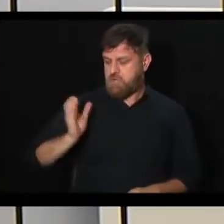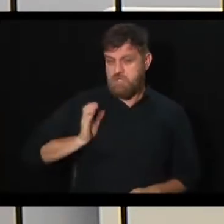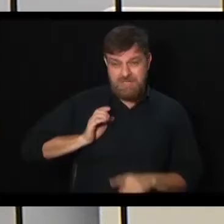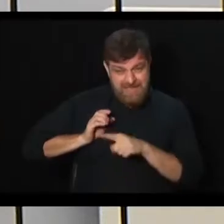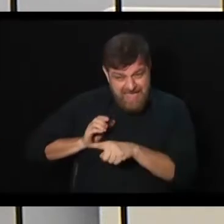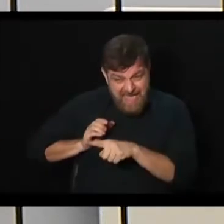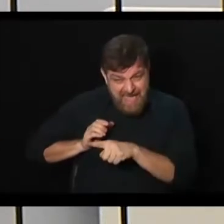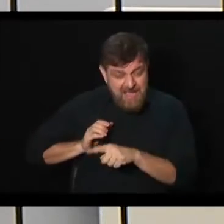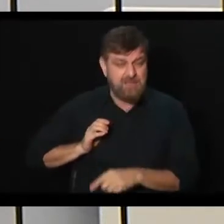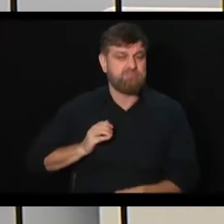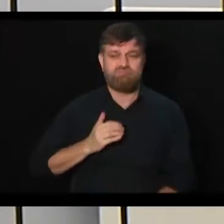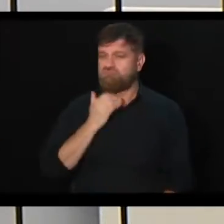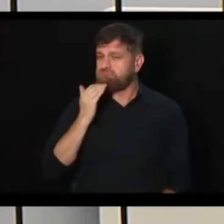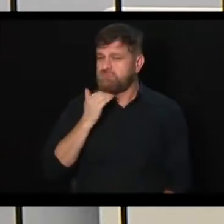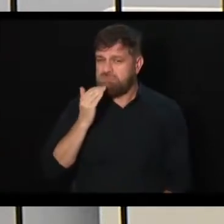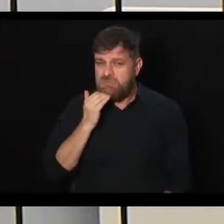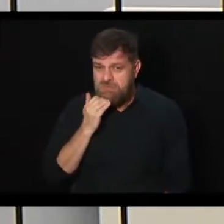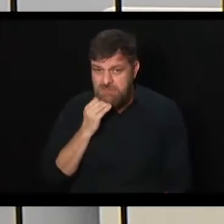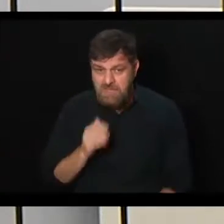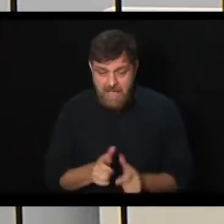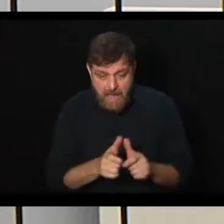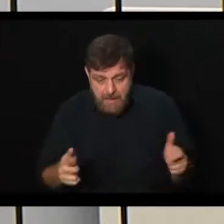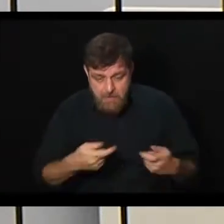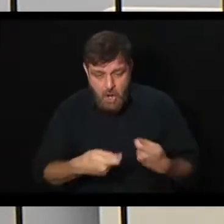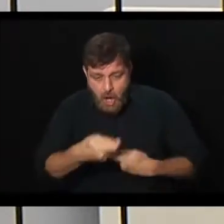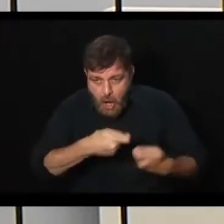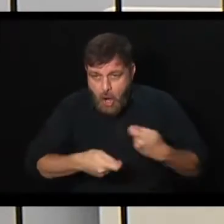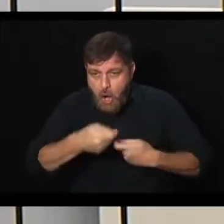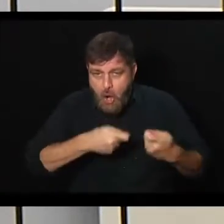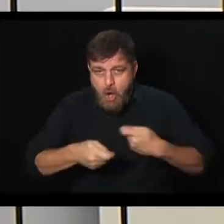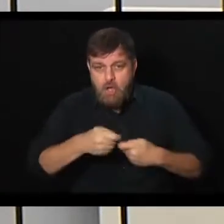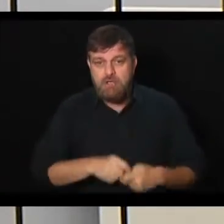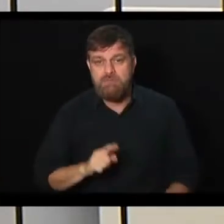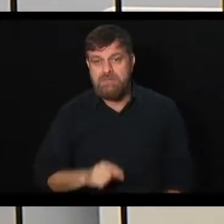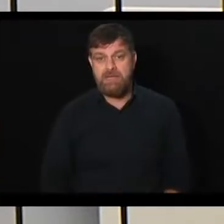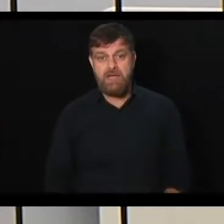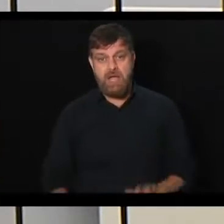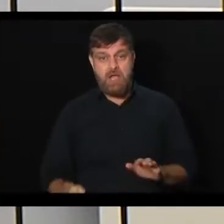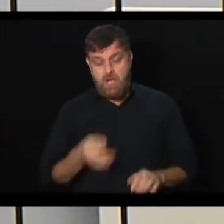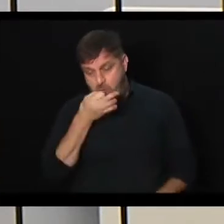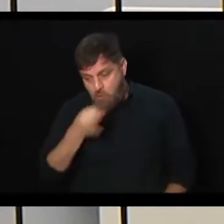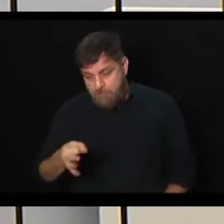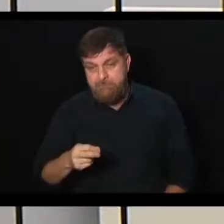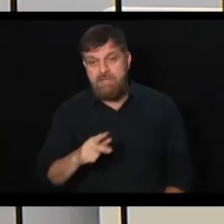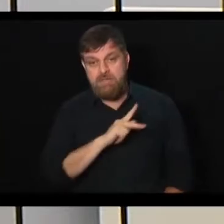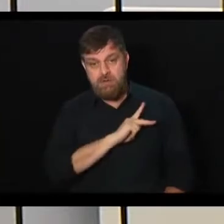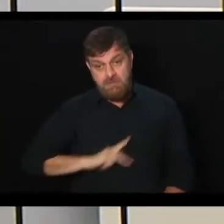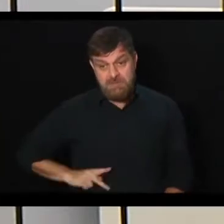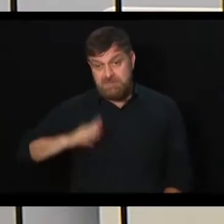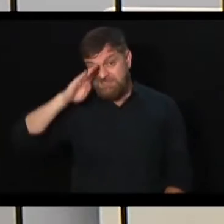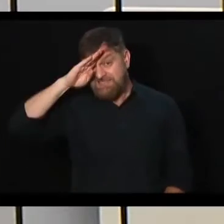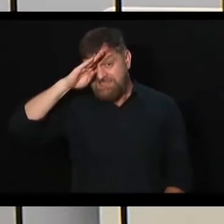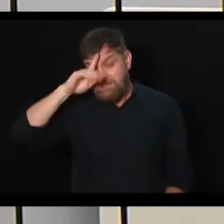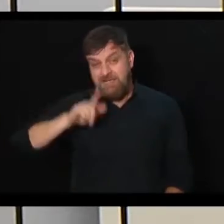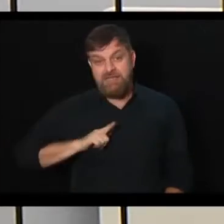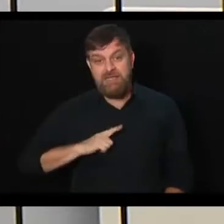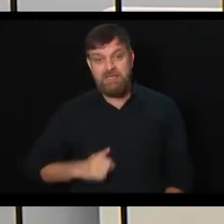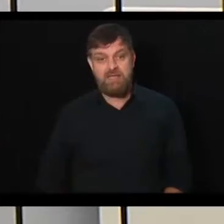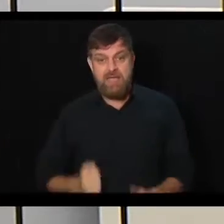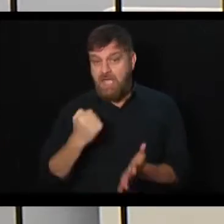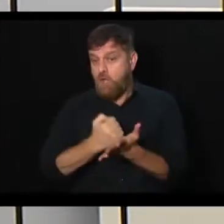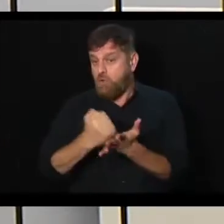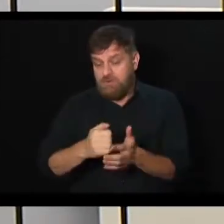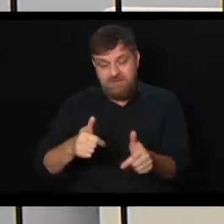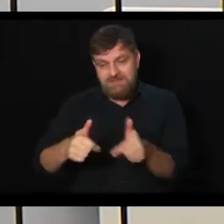Se a maior parte da economia, intencionada, isso quem diz é o próprio governo, vai vir do regime geral. E o regime geral é o regime